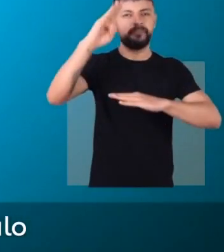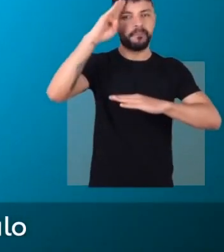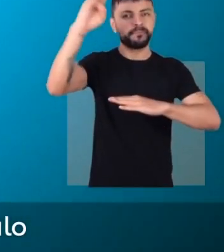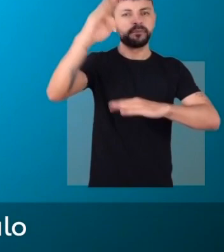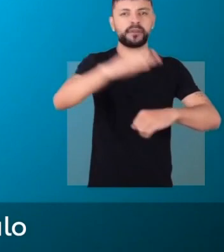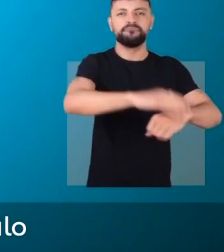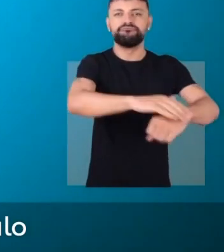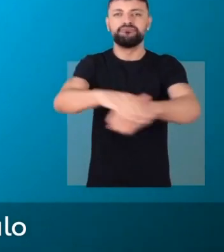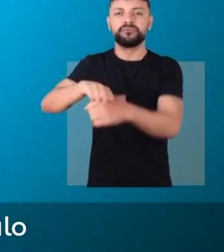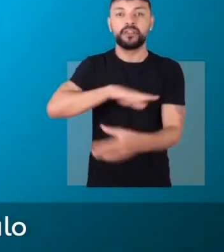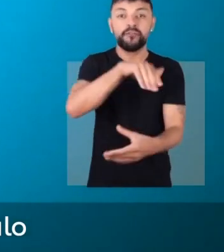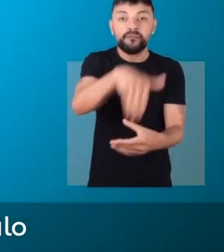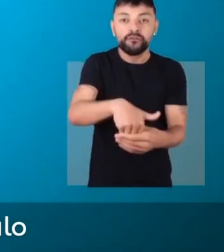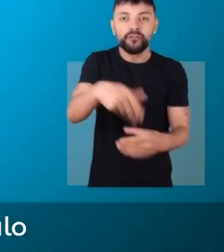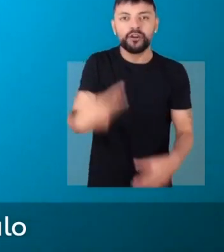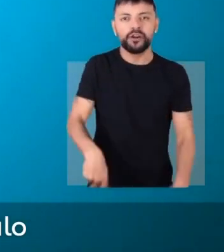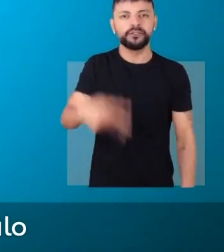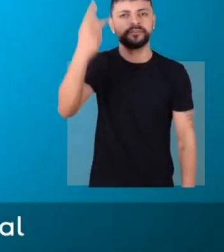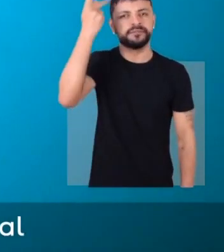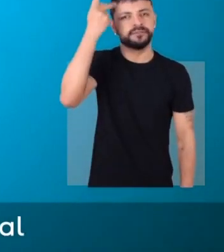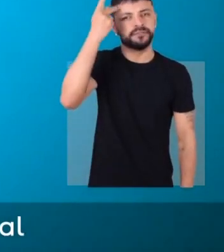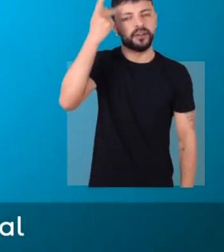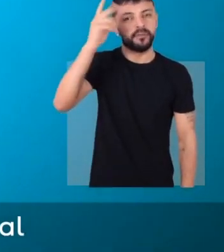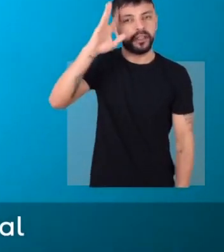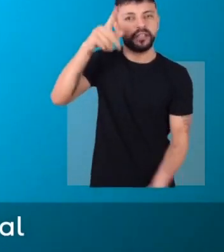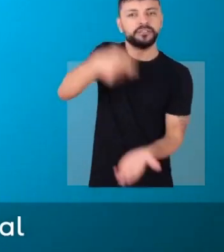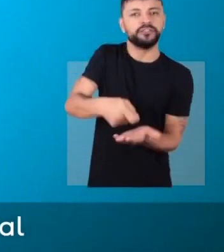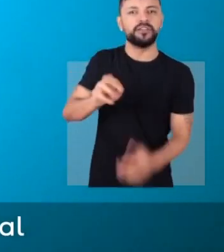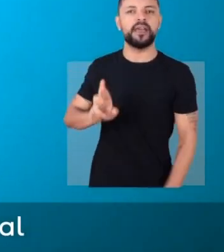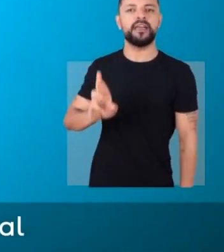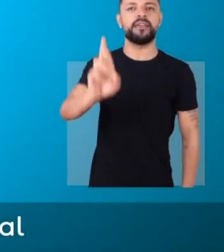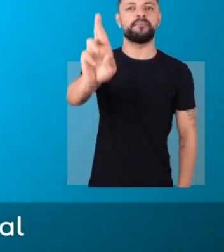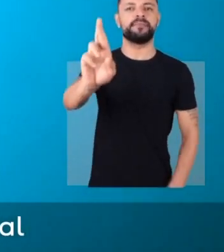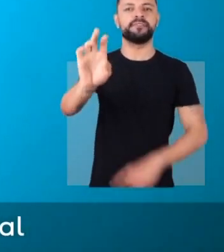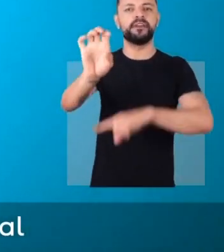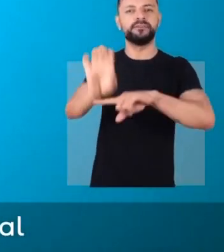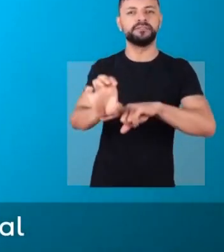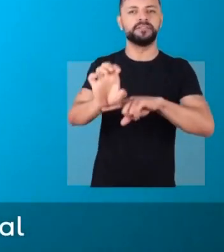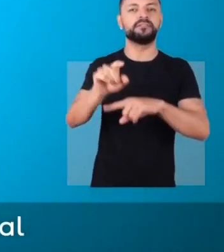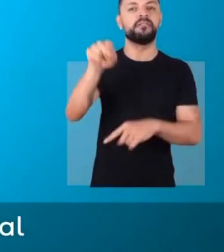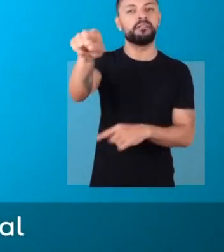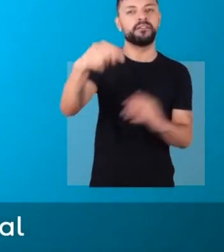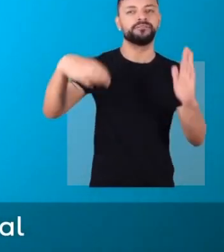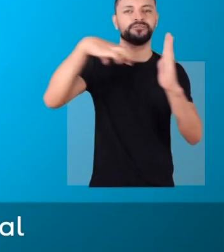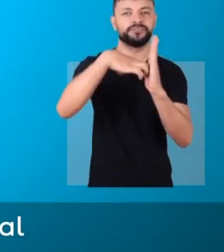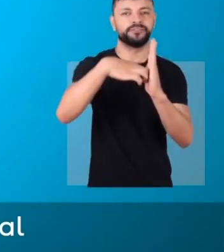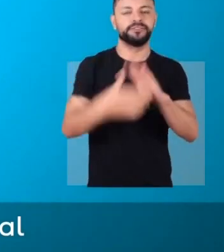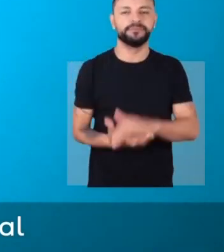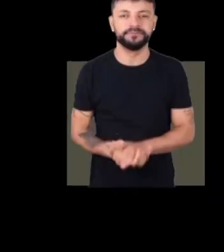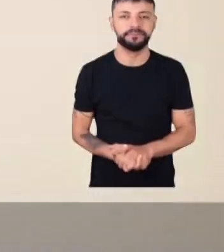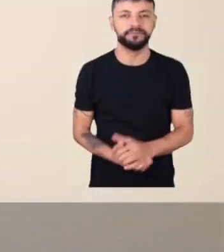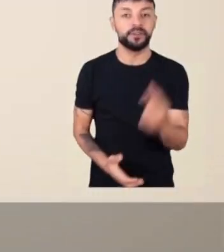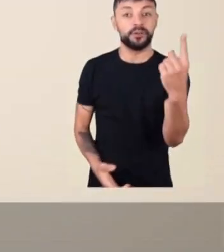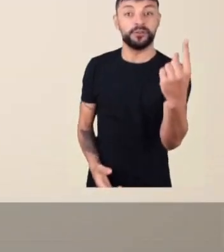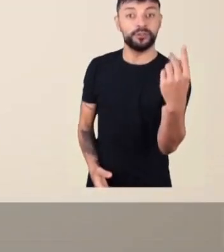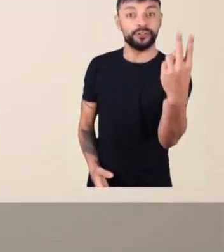eleitor e à eleitura de São Paulo decidir pela representação do nosso estado no Senado Federal.